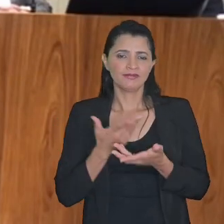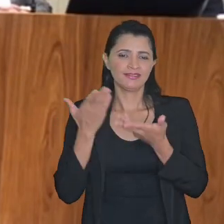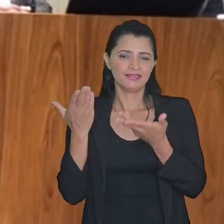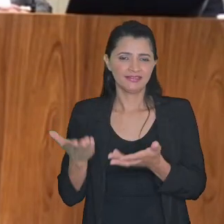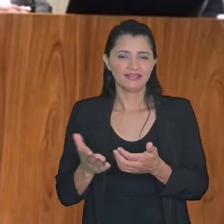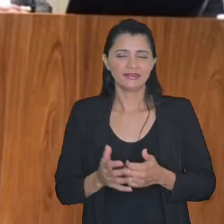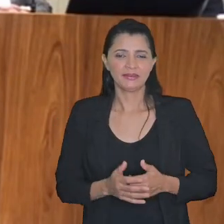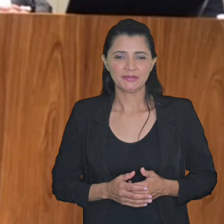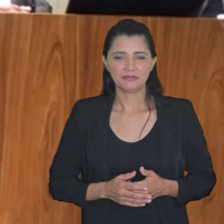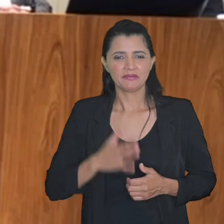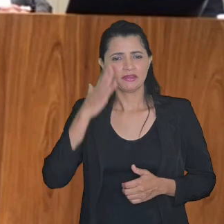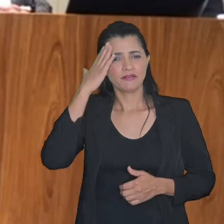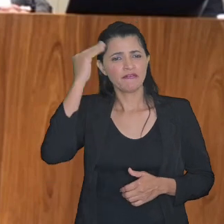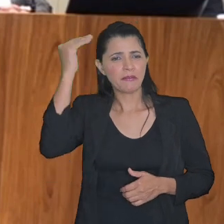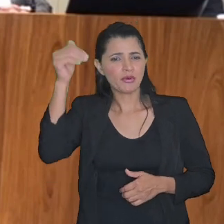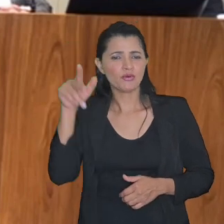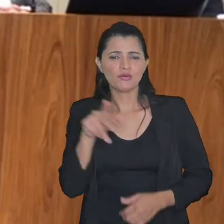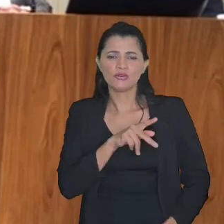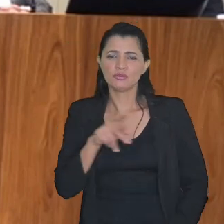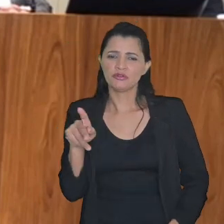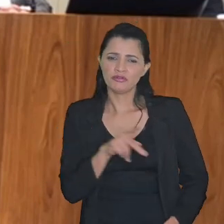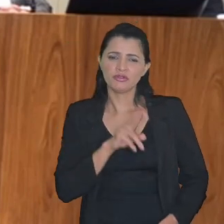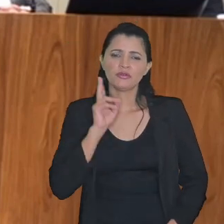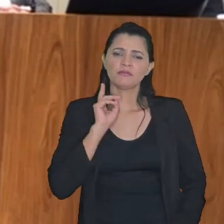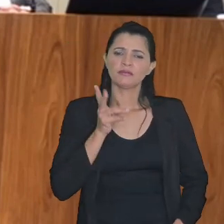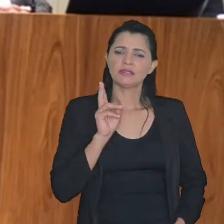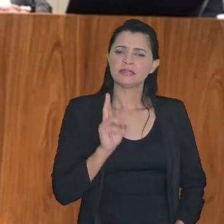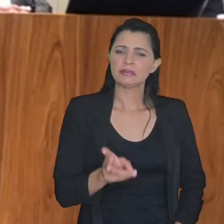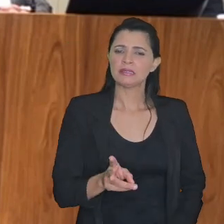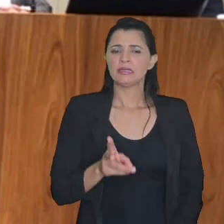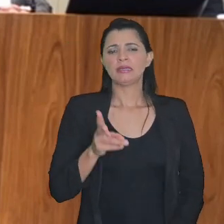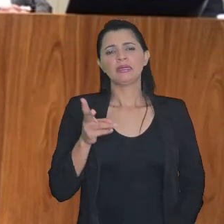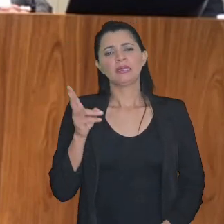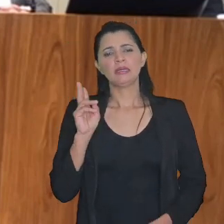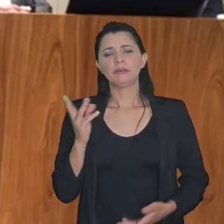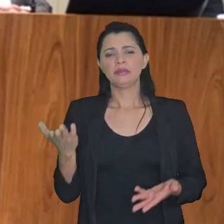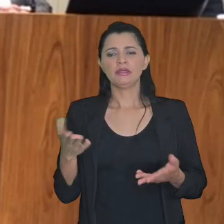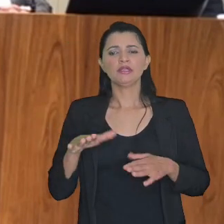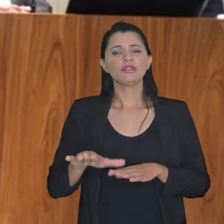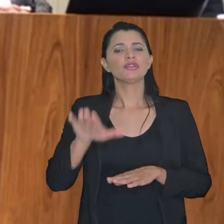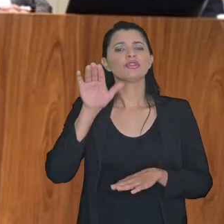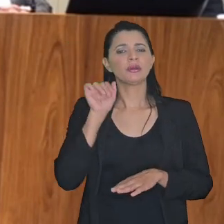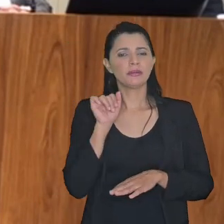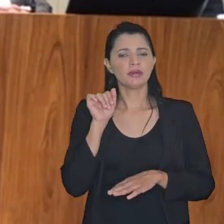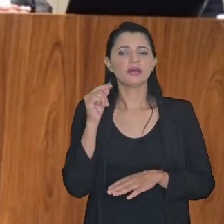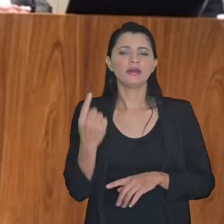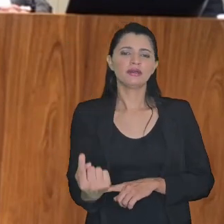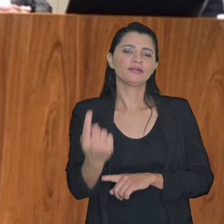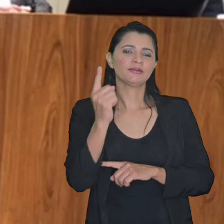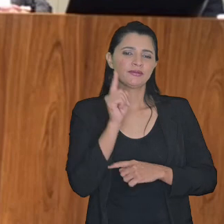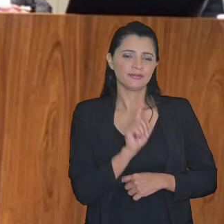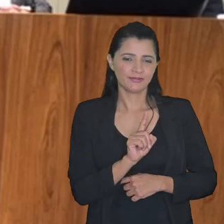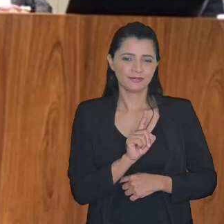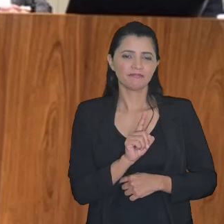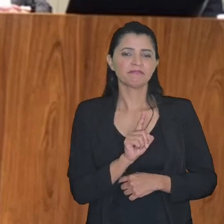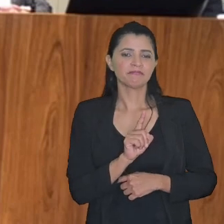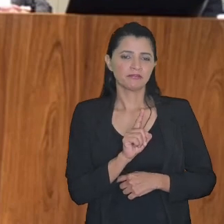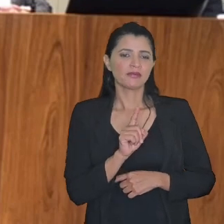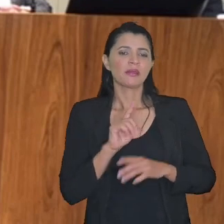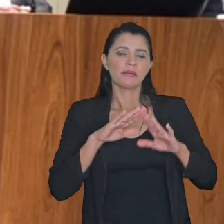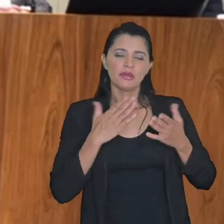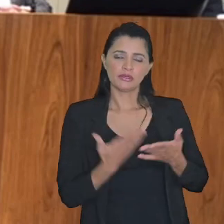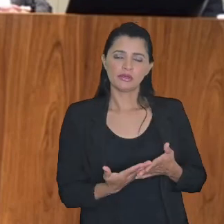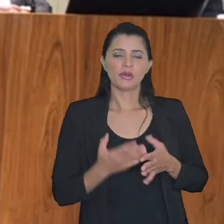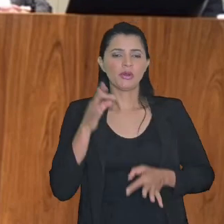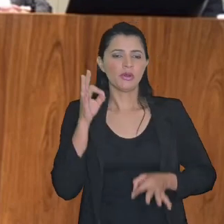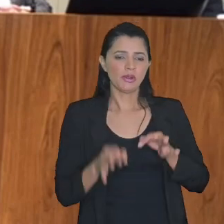famosíssimo professor e sempre que chamado para para a